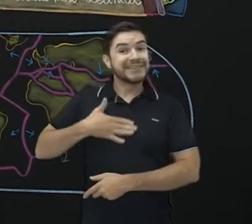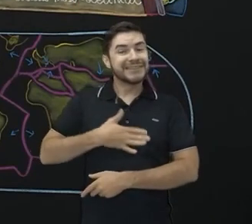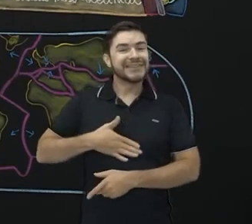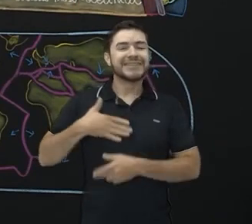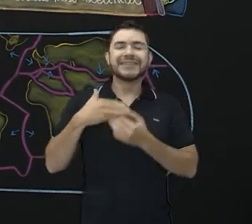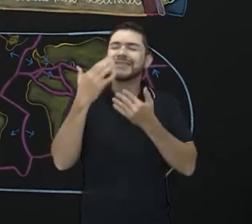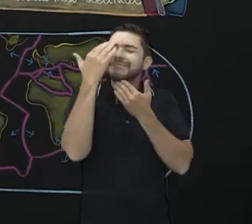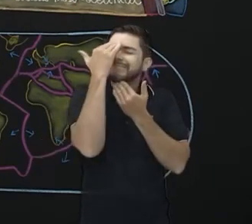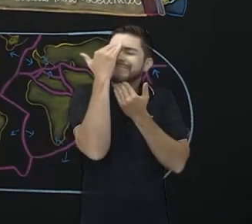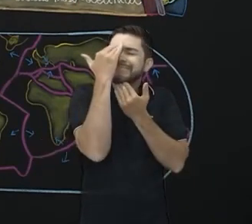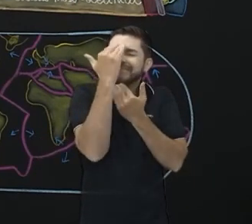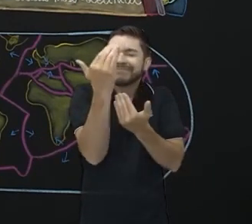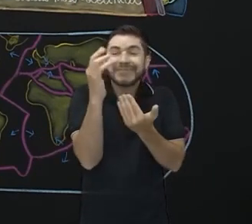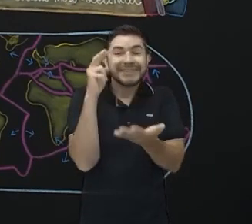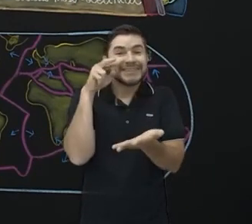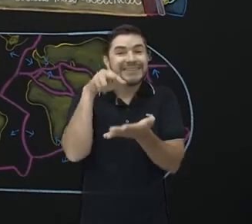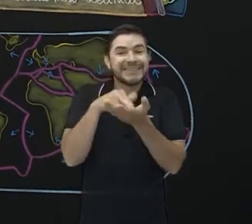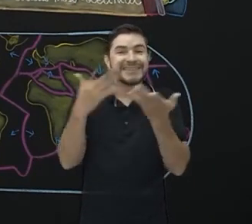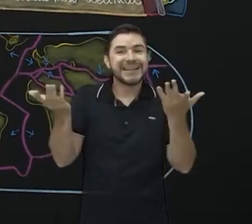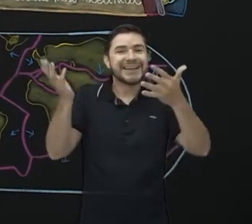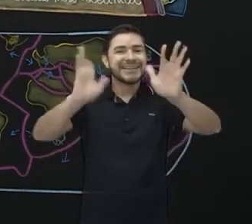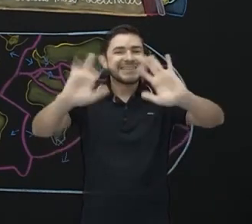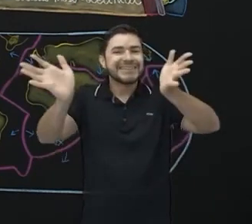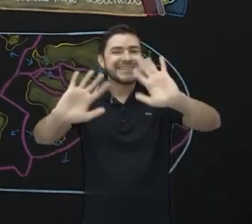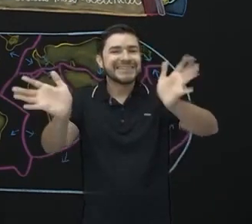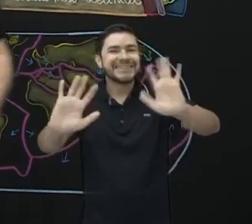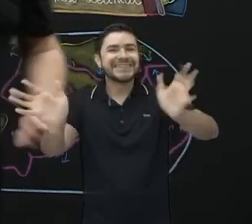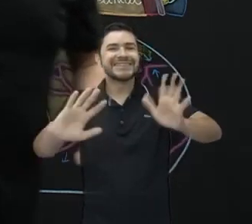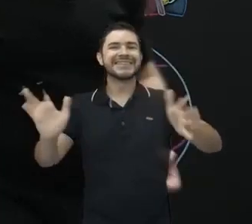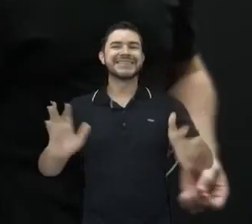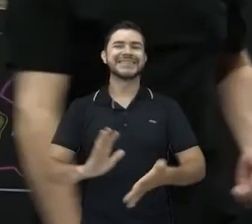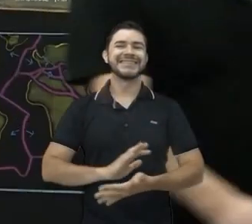aula. Muito obrigado por ter assistido o LAP aqui e tchau, tchau!